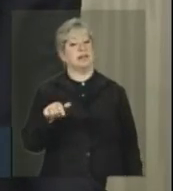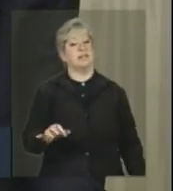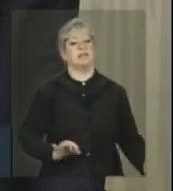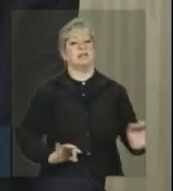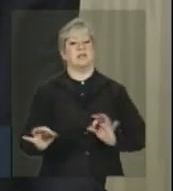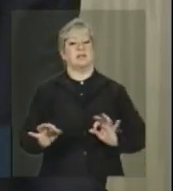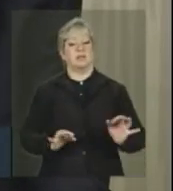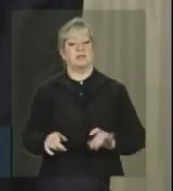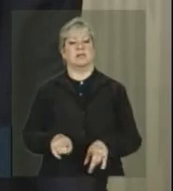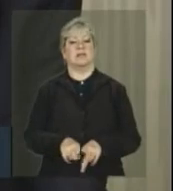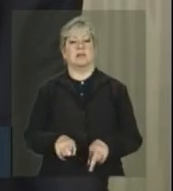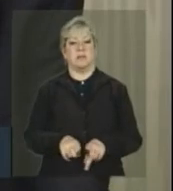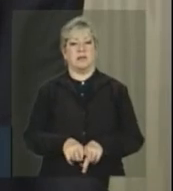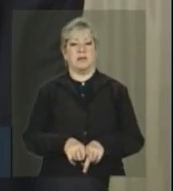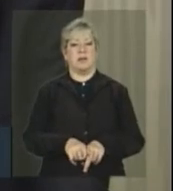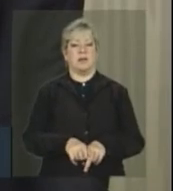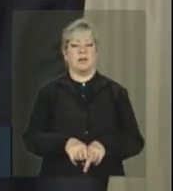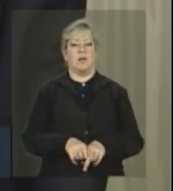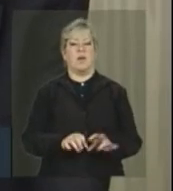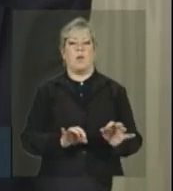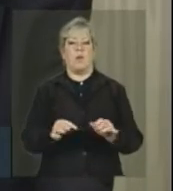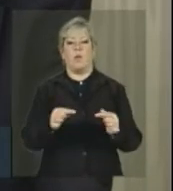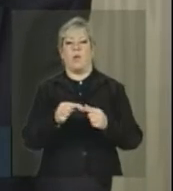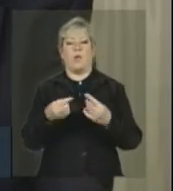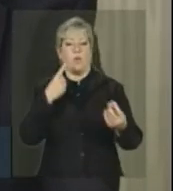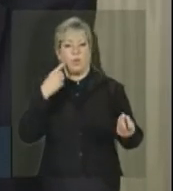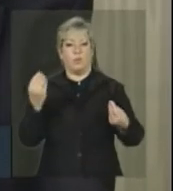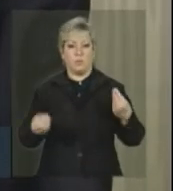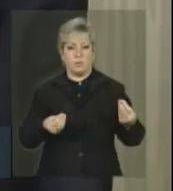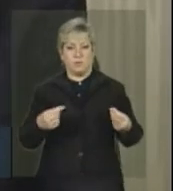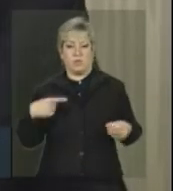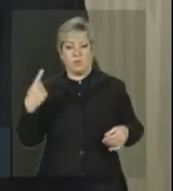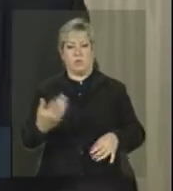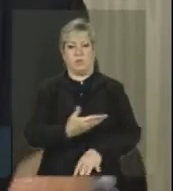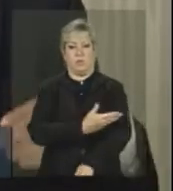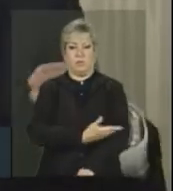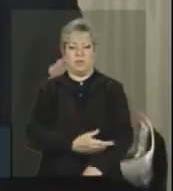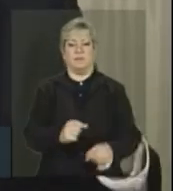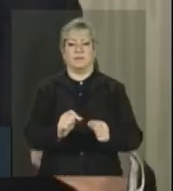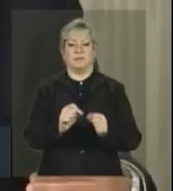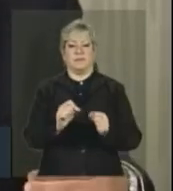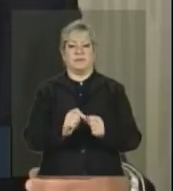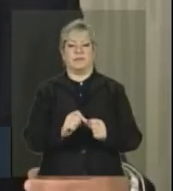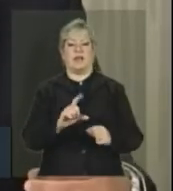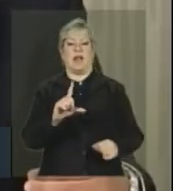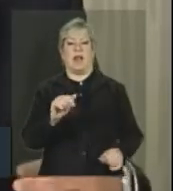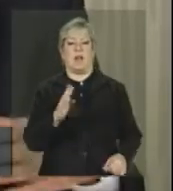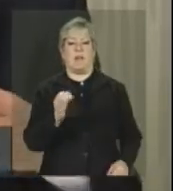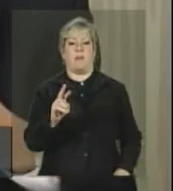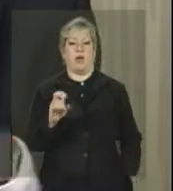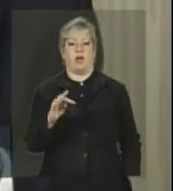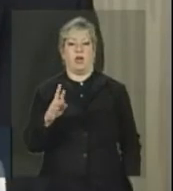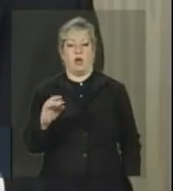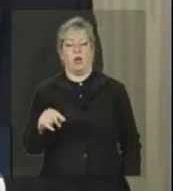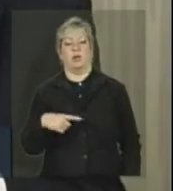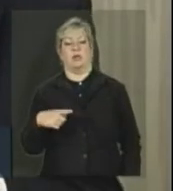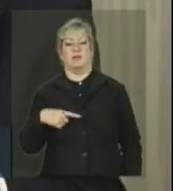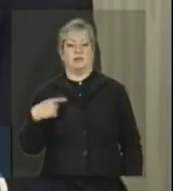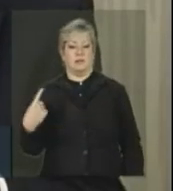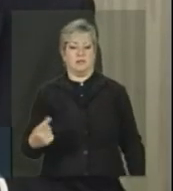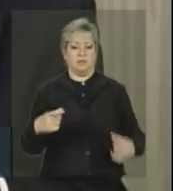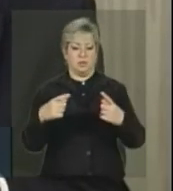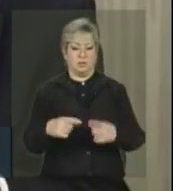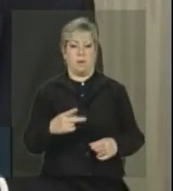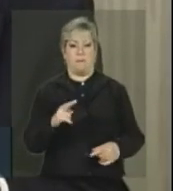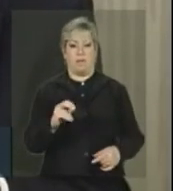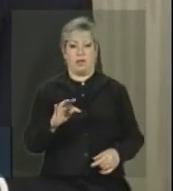a modalidade como ela é feita. Tradicionalmente, ela era feita através dos laboratórios de prótese, nas equipes que